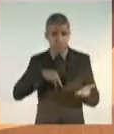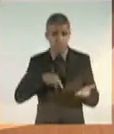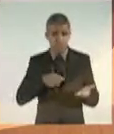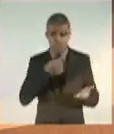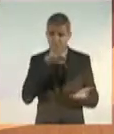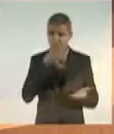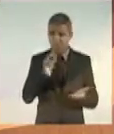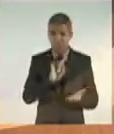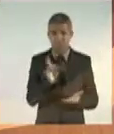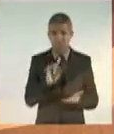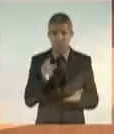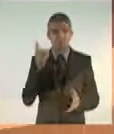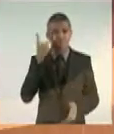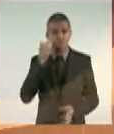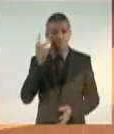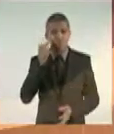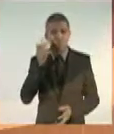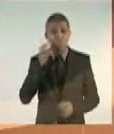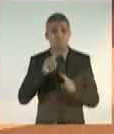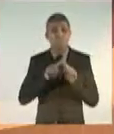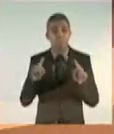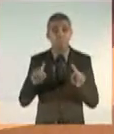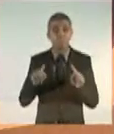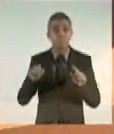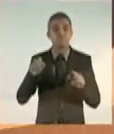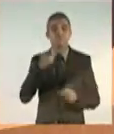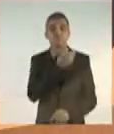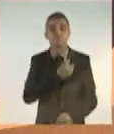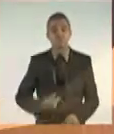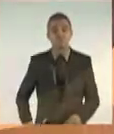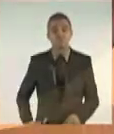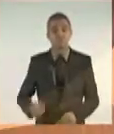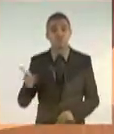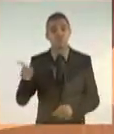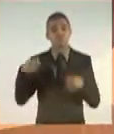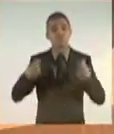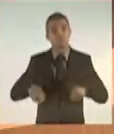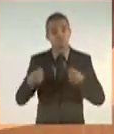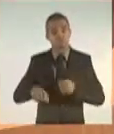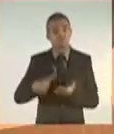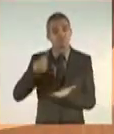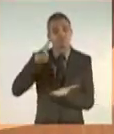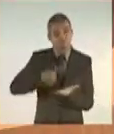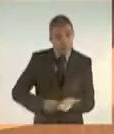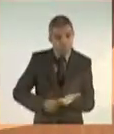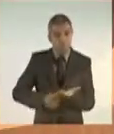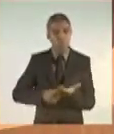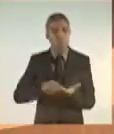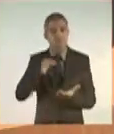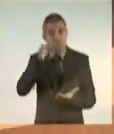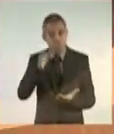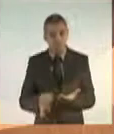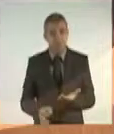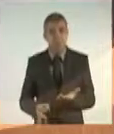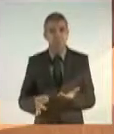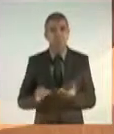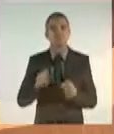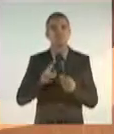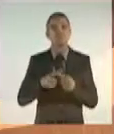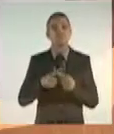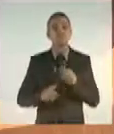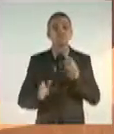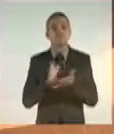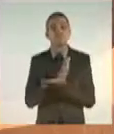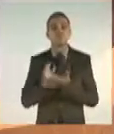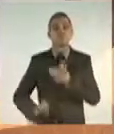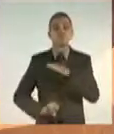governador honrasse com os compromissos, não deixasse de pagar as empresas, não deixasse de pagar os funcionários,